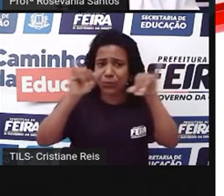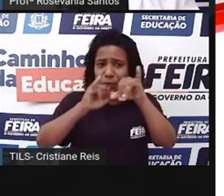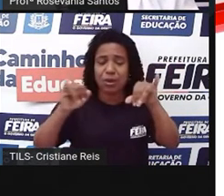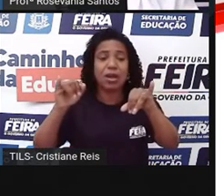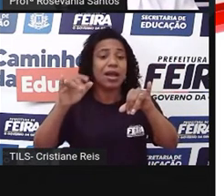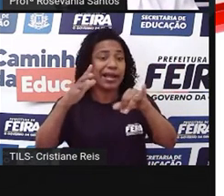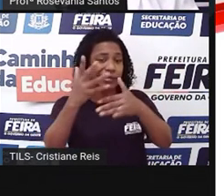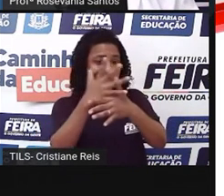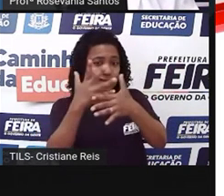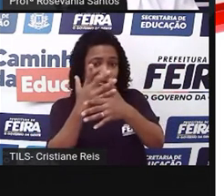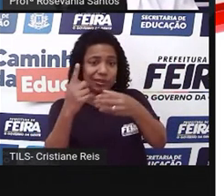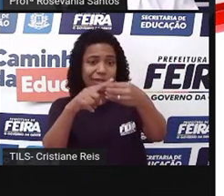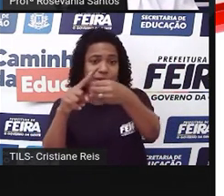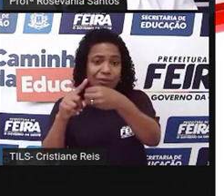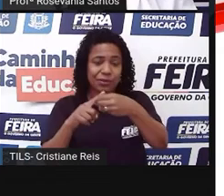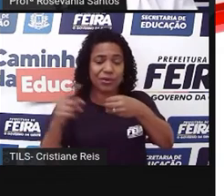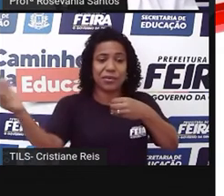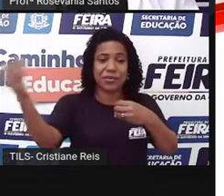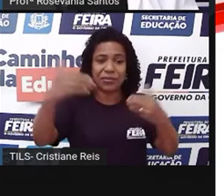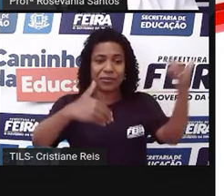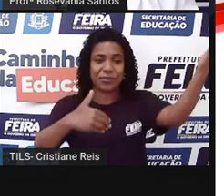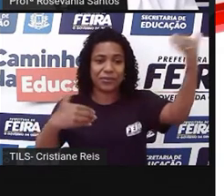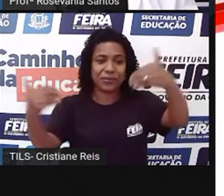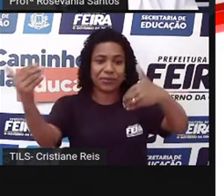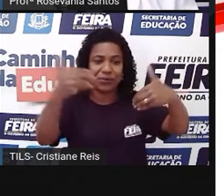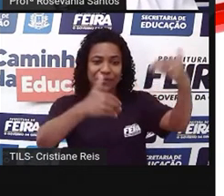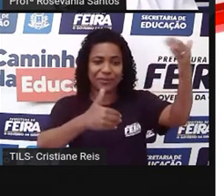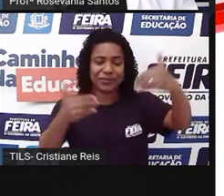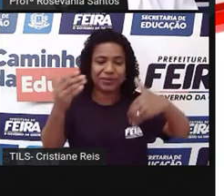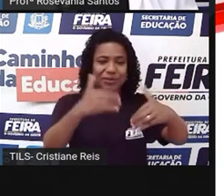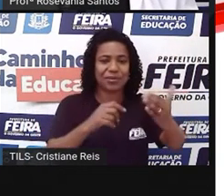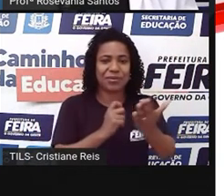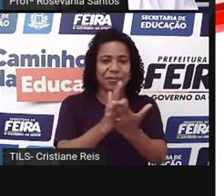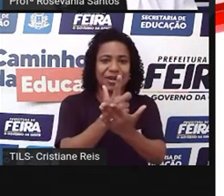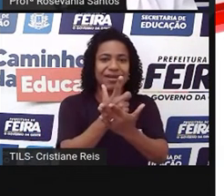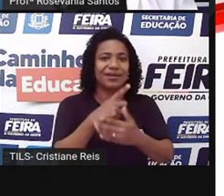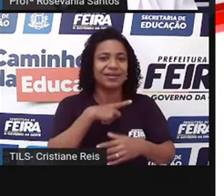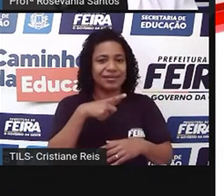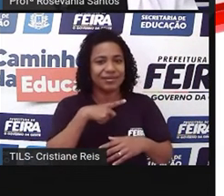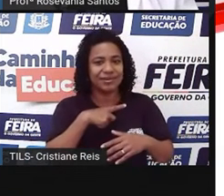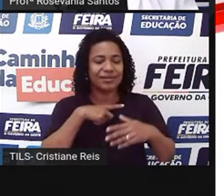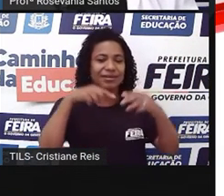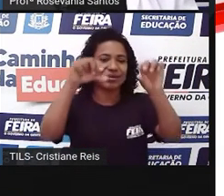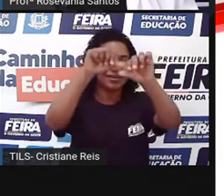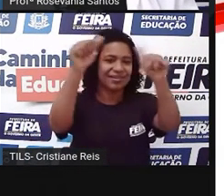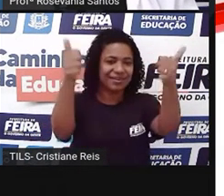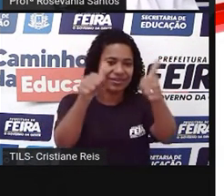essa feira aí e poder... A gente tem a questão, né? De imagens, tem a questão de